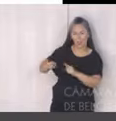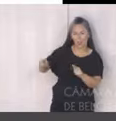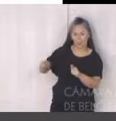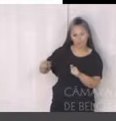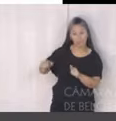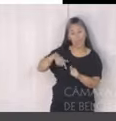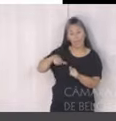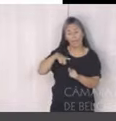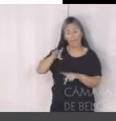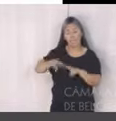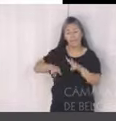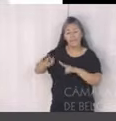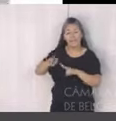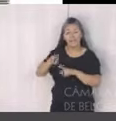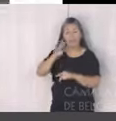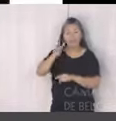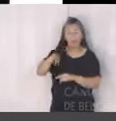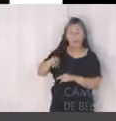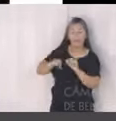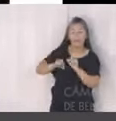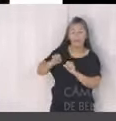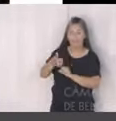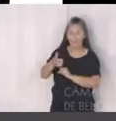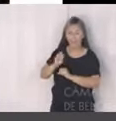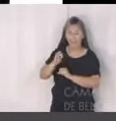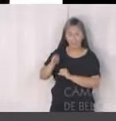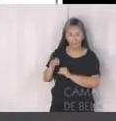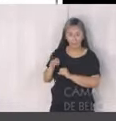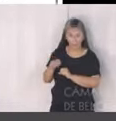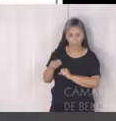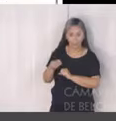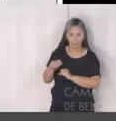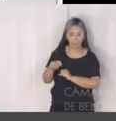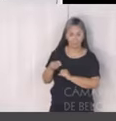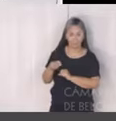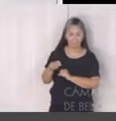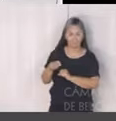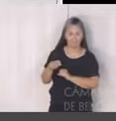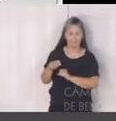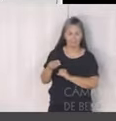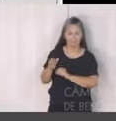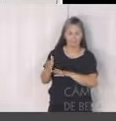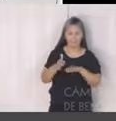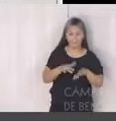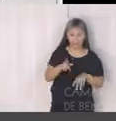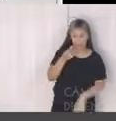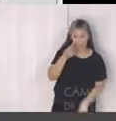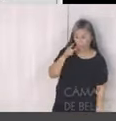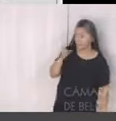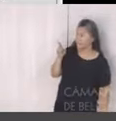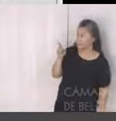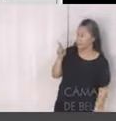por ano. passando agora para a mobilidade urbana. Os projetos são qualidade do